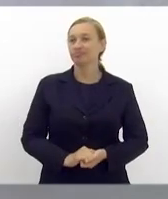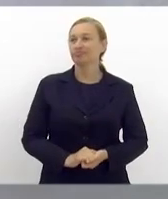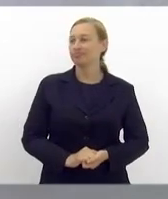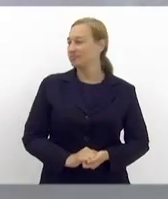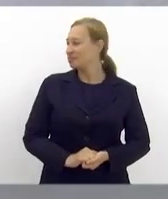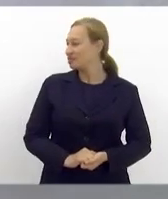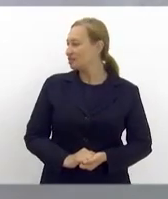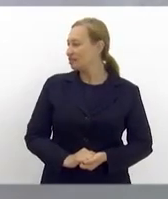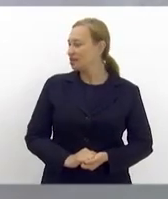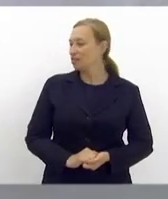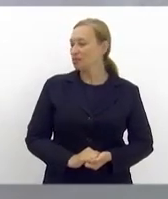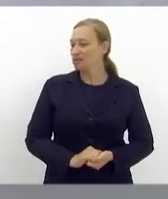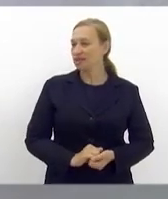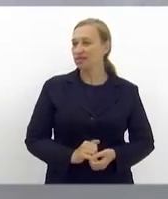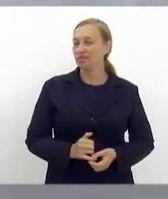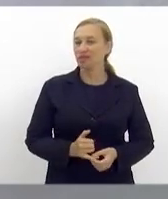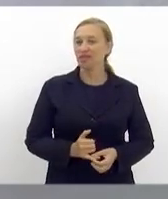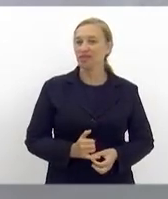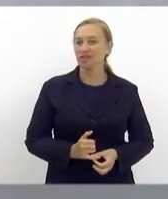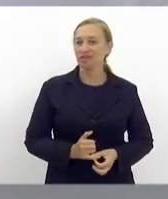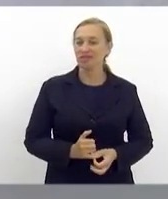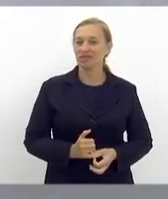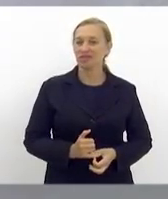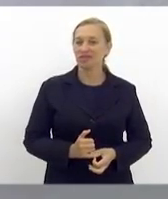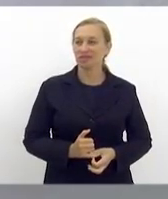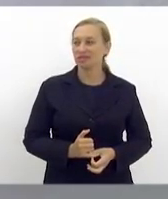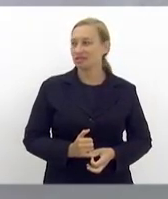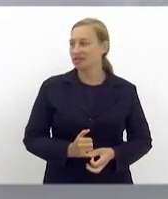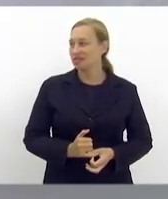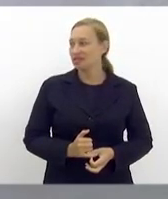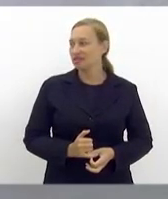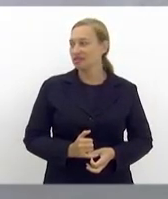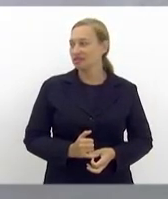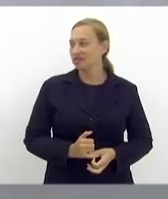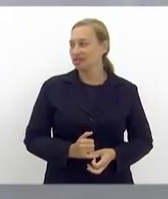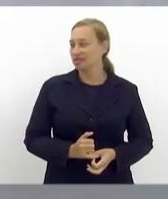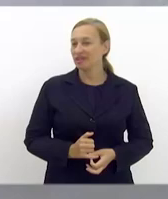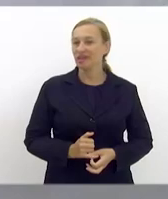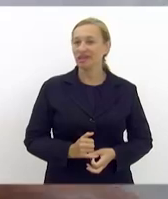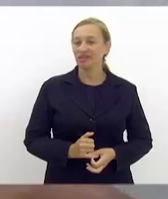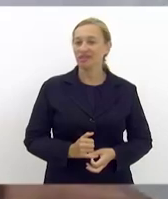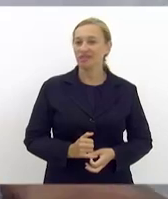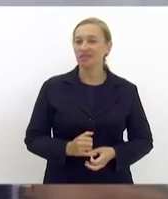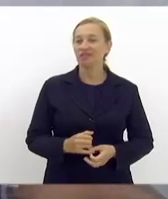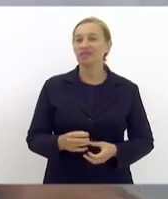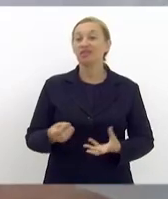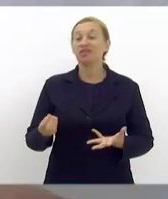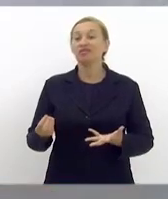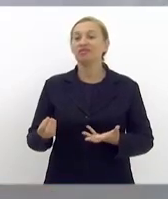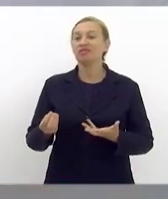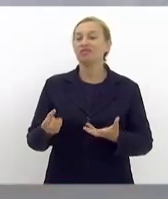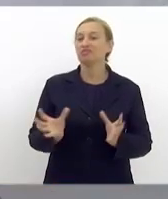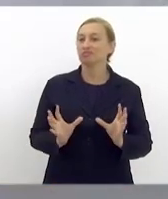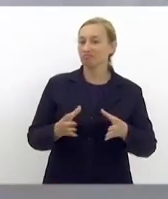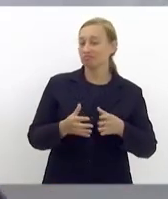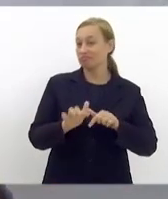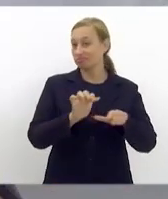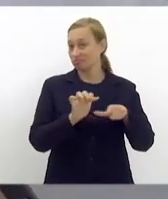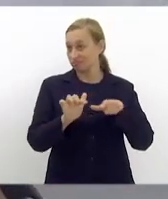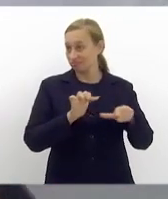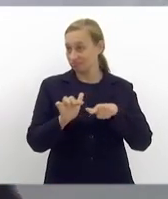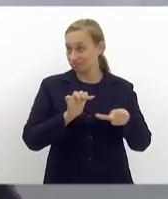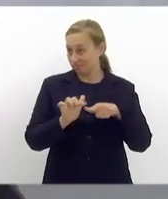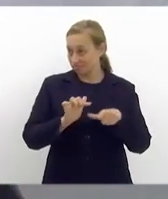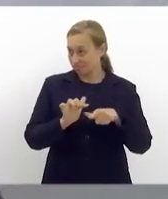quiser fazer até reclamações e denúncias dessa ocupação de emprego ou empresas que